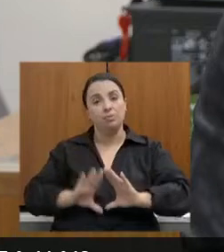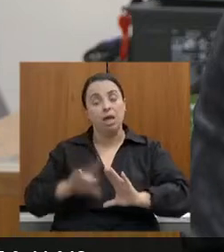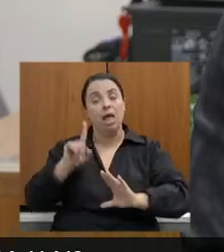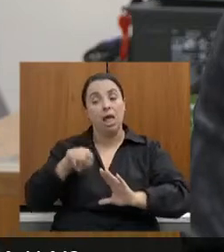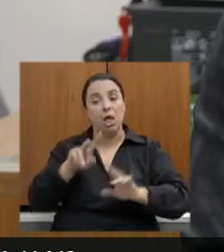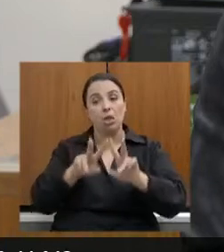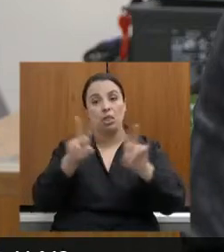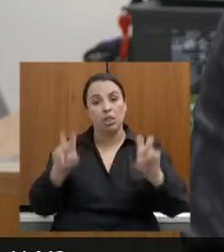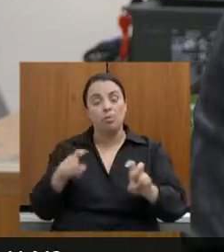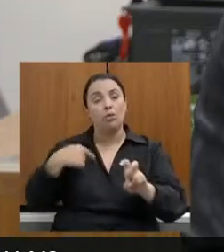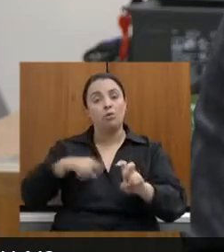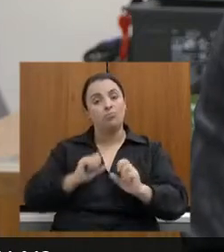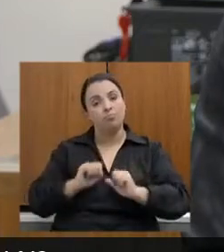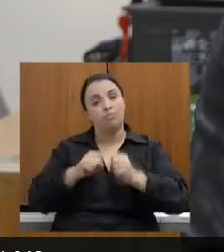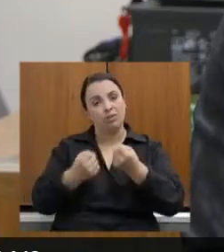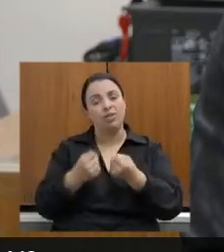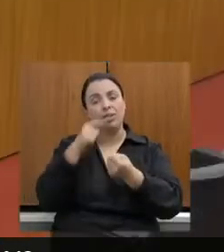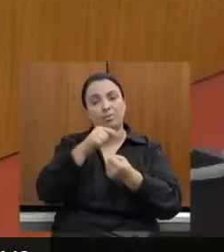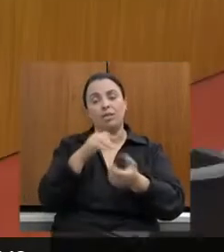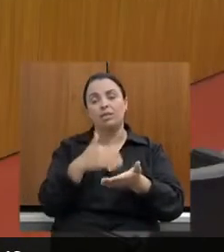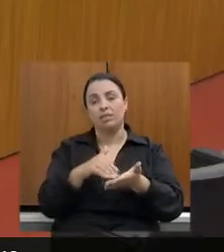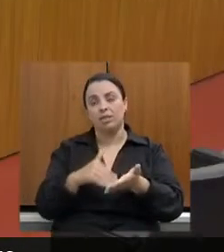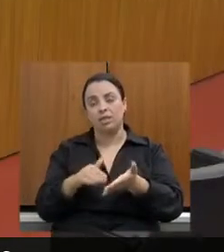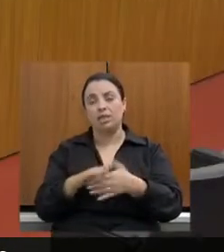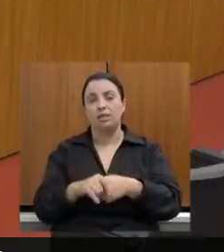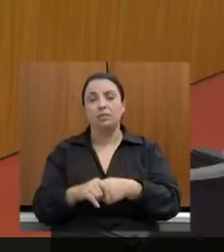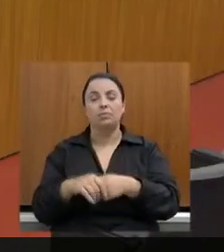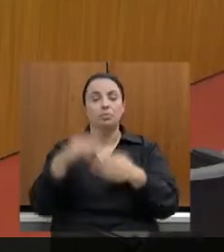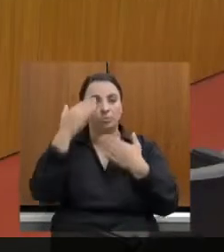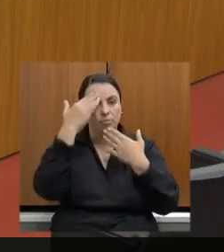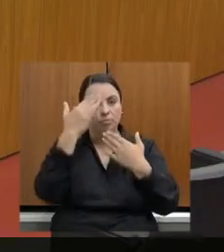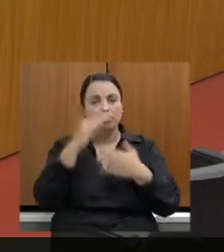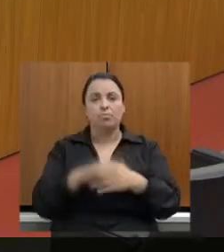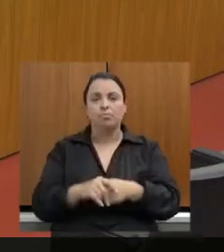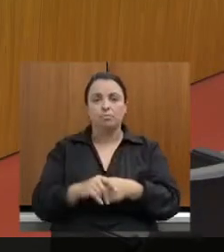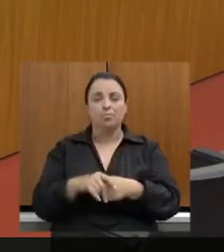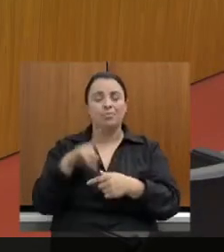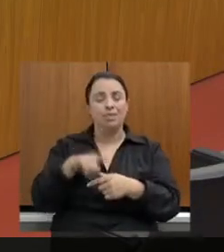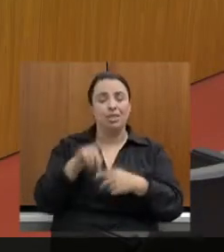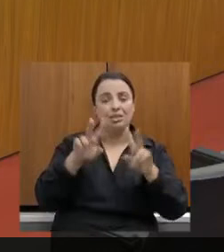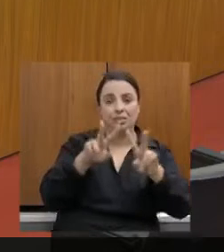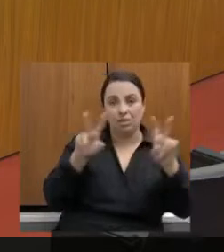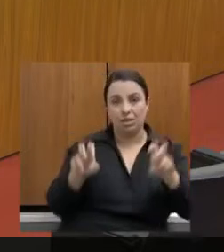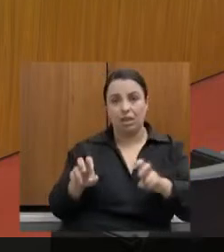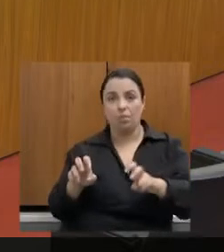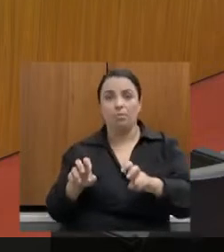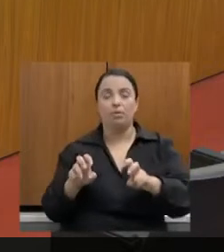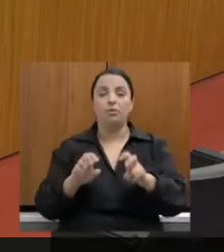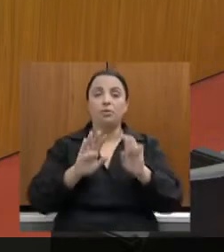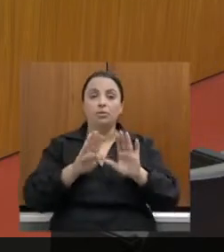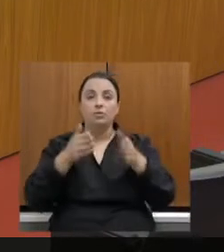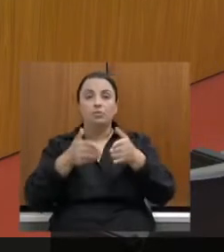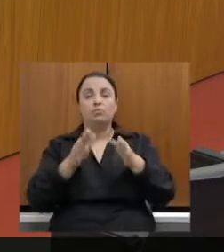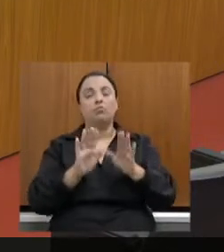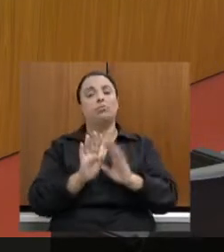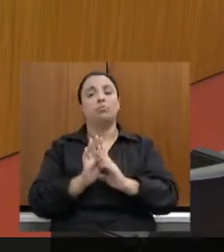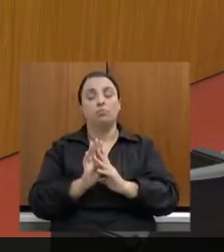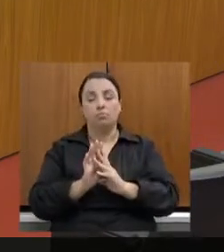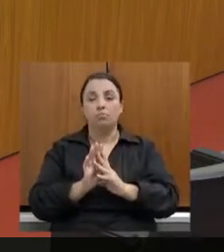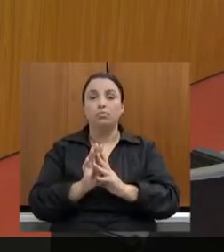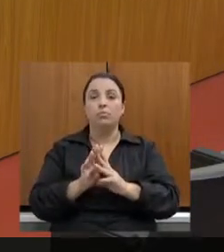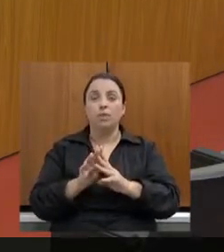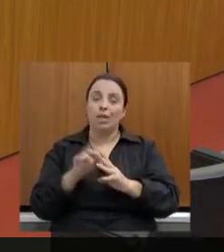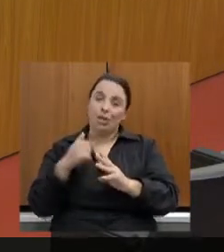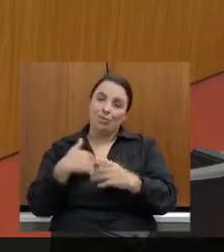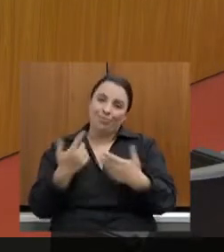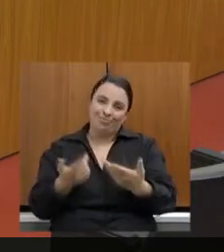que a gente defende muito lá dentro. Muito obrigado. Nesse caso específico, é notória a minha defesa